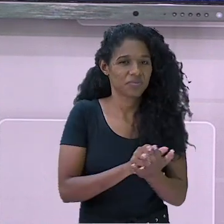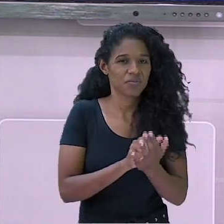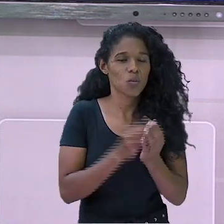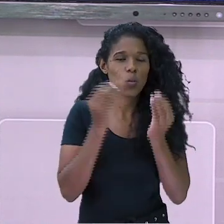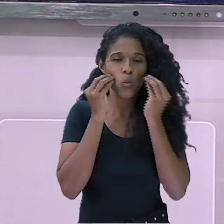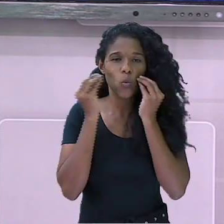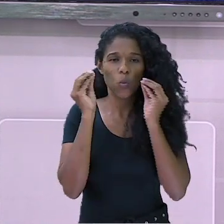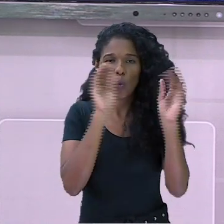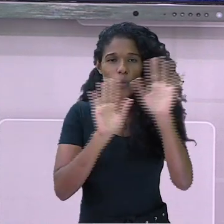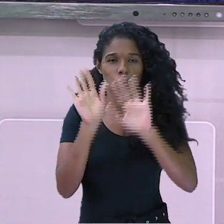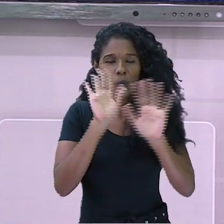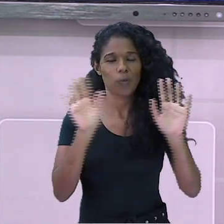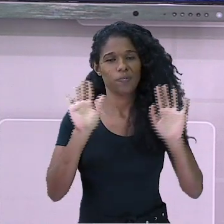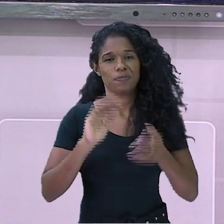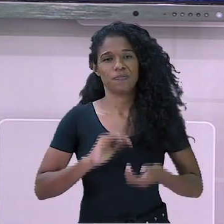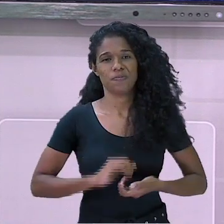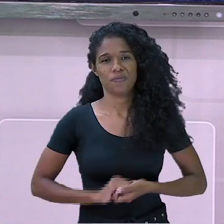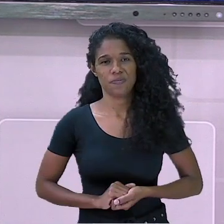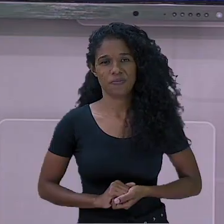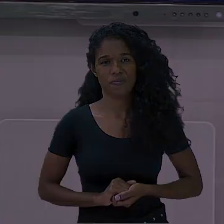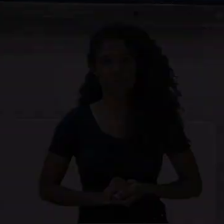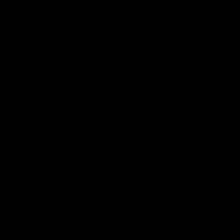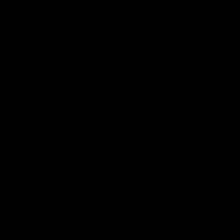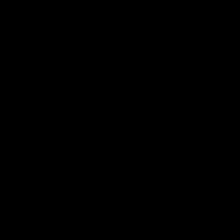Beijos e até a próxima! próxima! E E